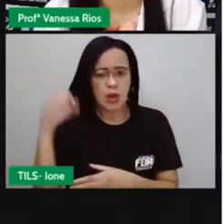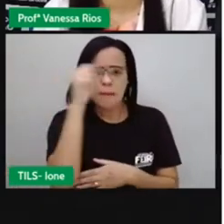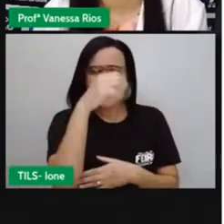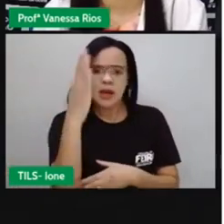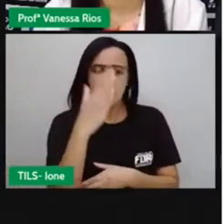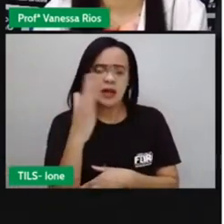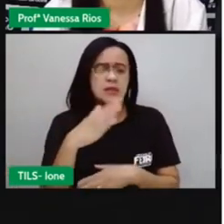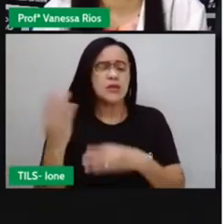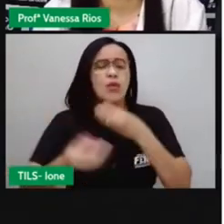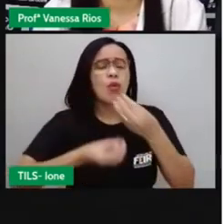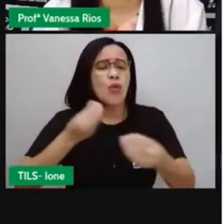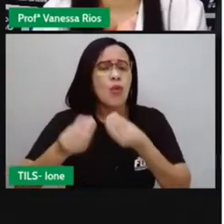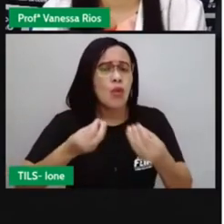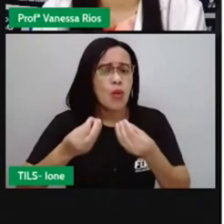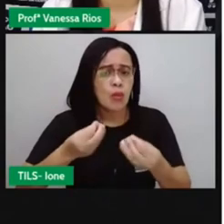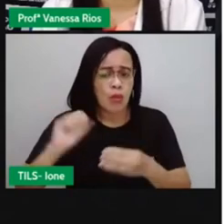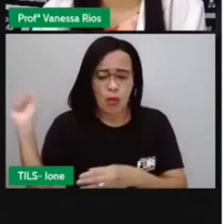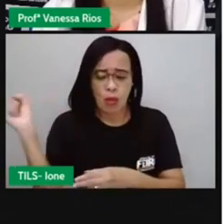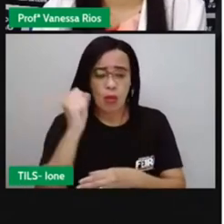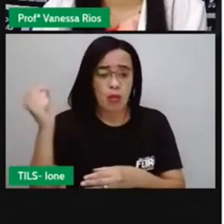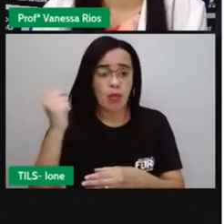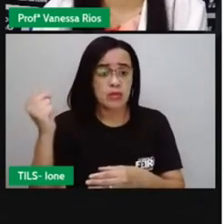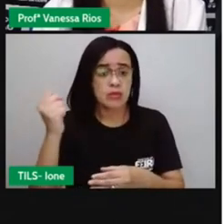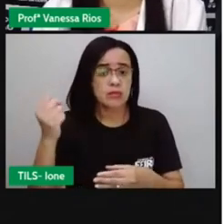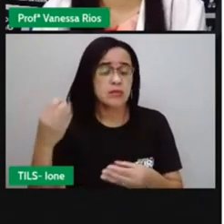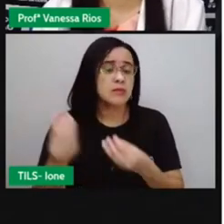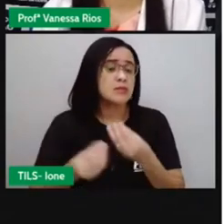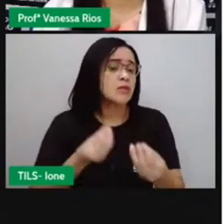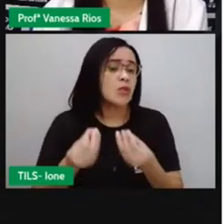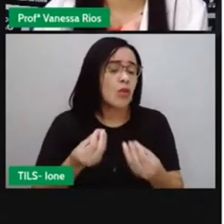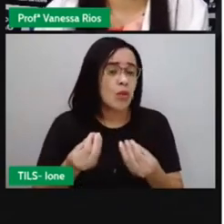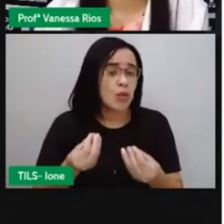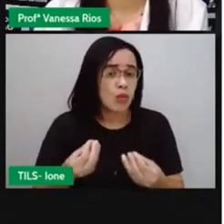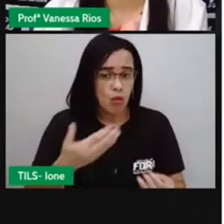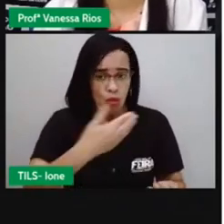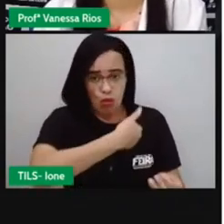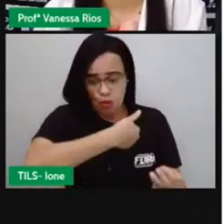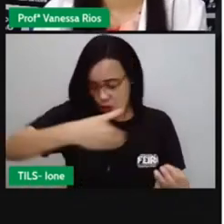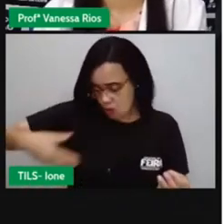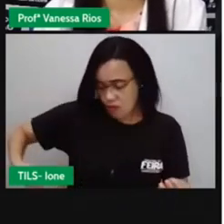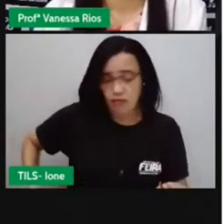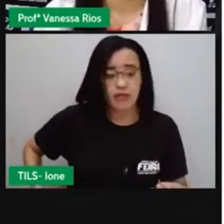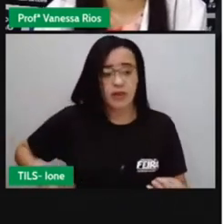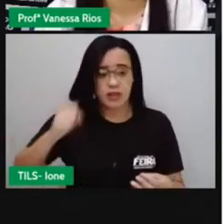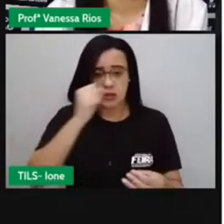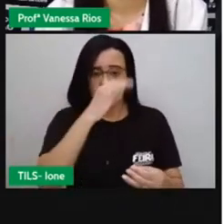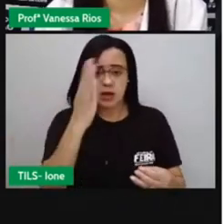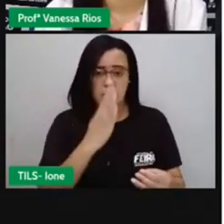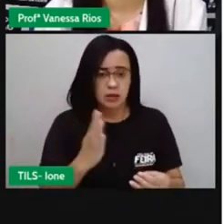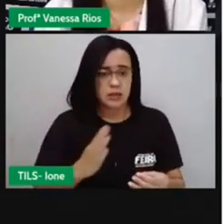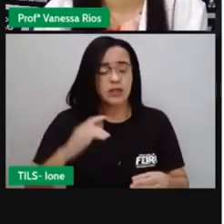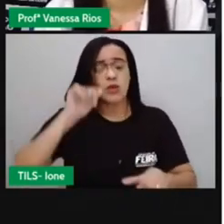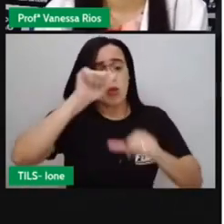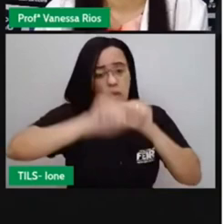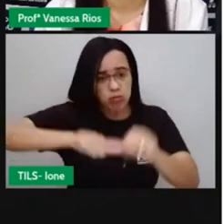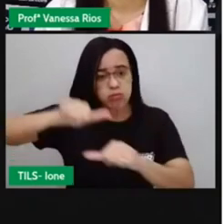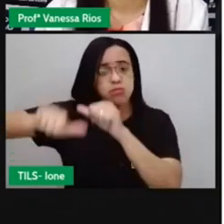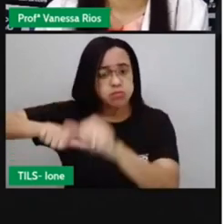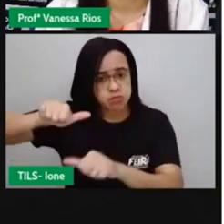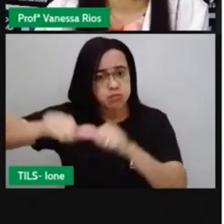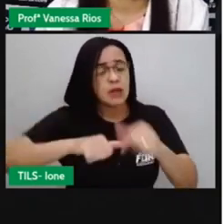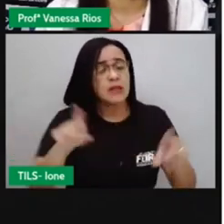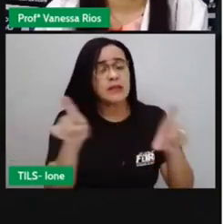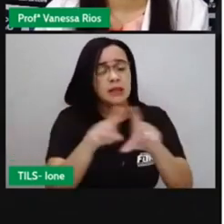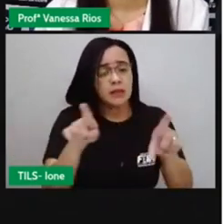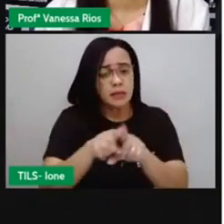implantado aí o federalismo. E aconteceram mudanças no sistema eleitoral, pois o critério censitário foi